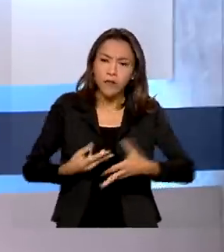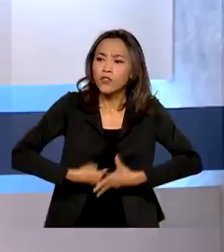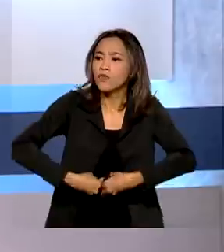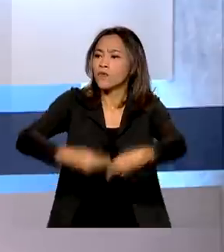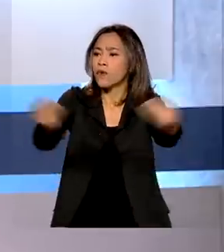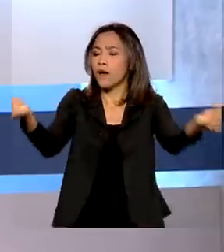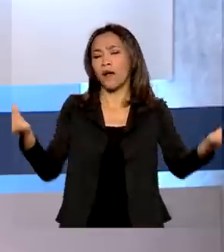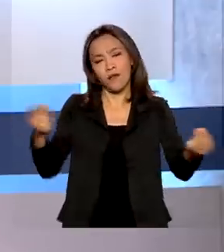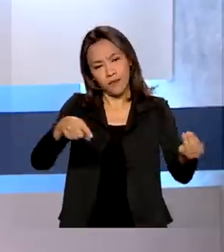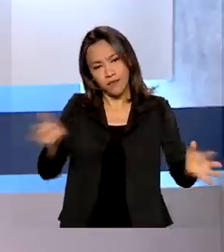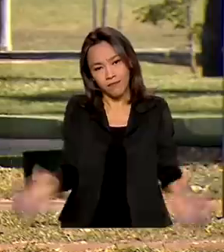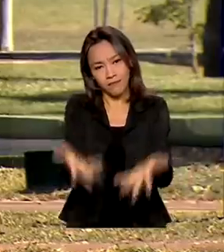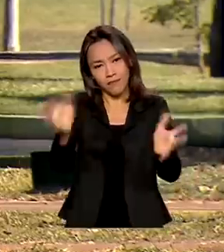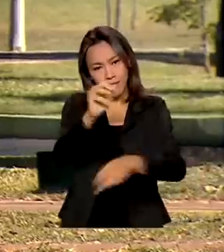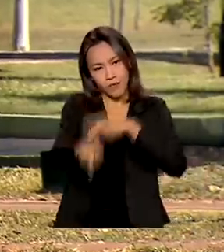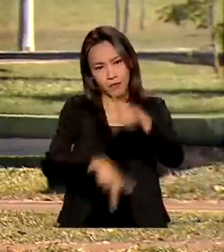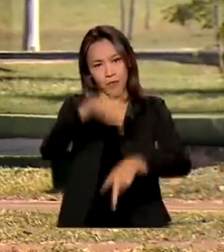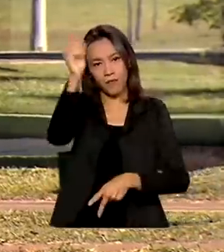para a população brasileira.